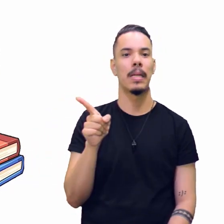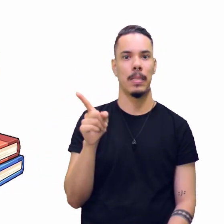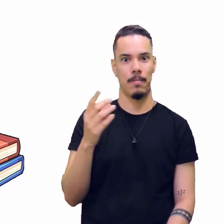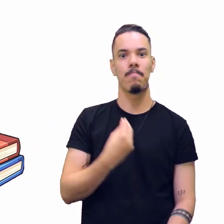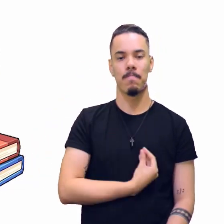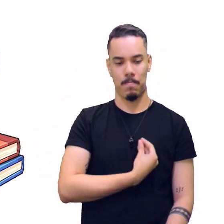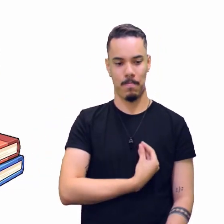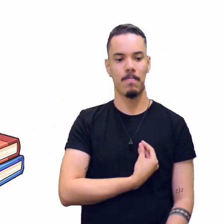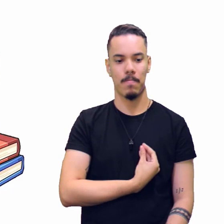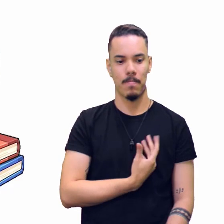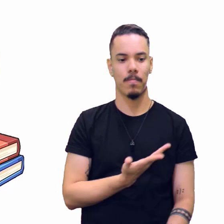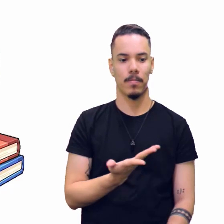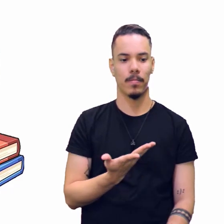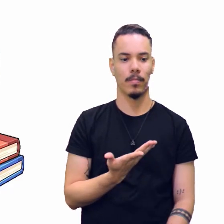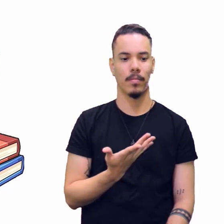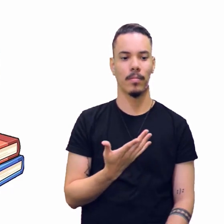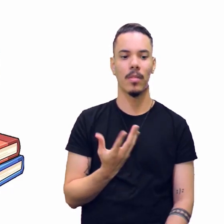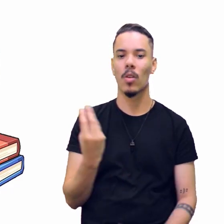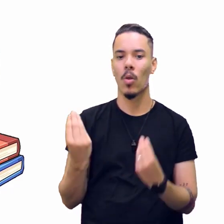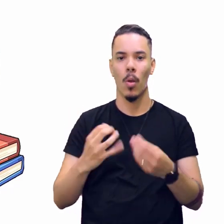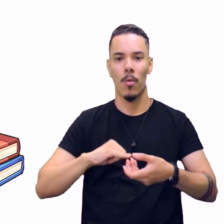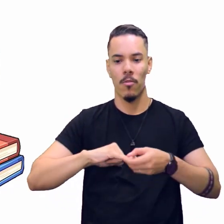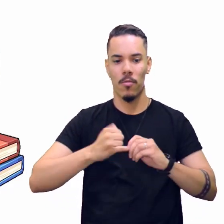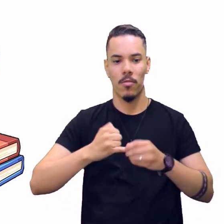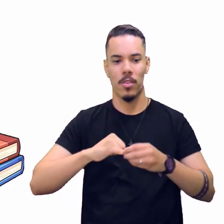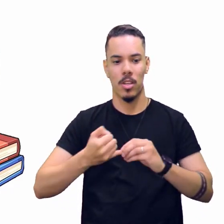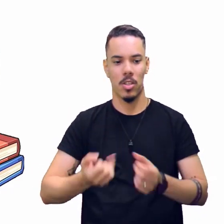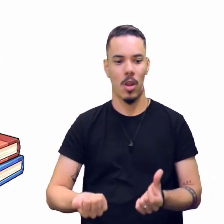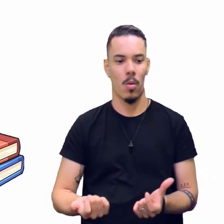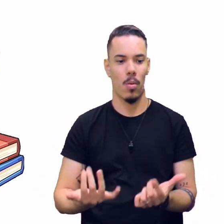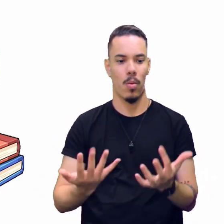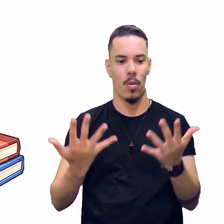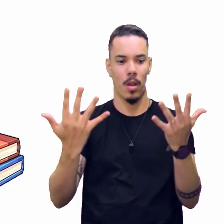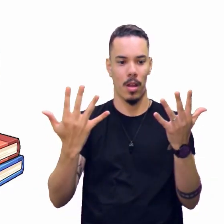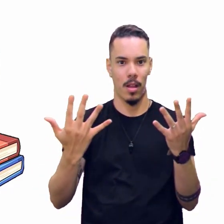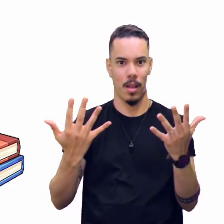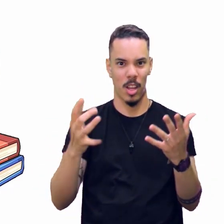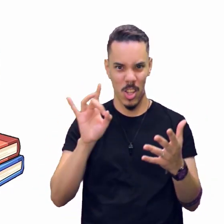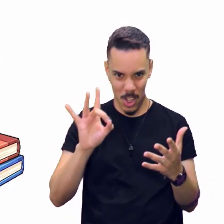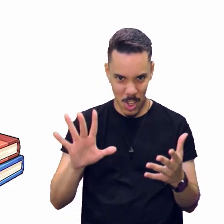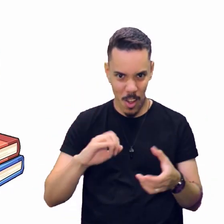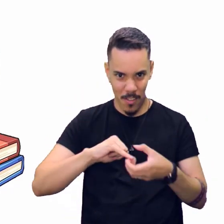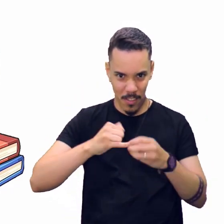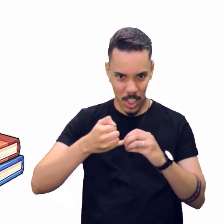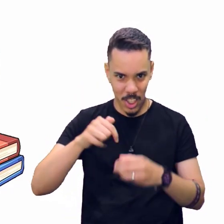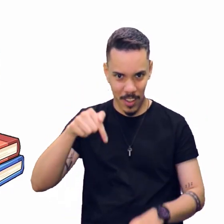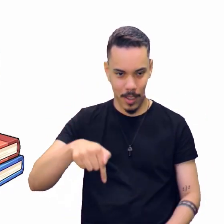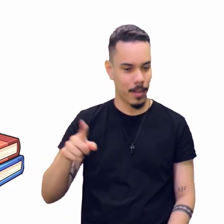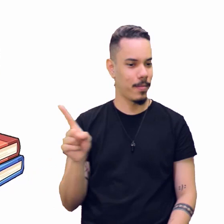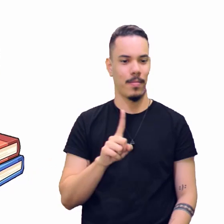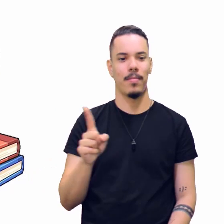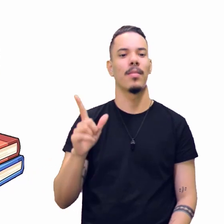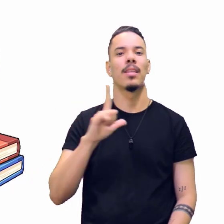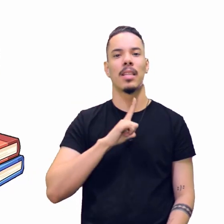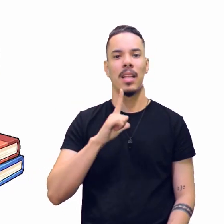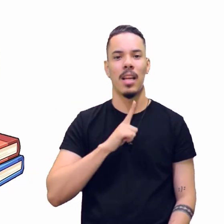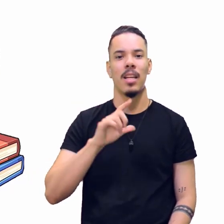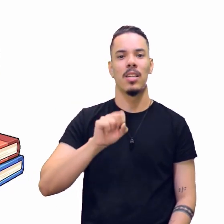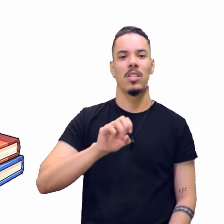certo? A acessão do feijão em Rondônia. Agora só tem feijão, Madinha? Não, né? A questão da